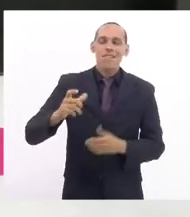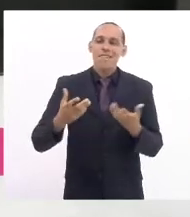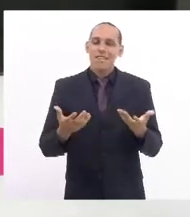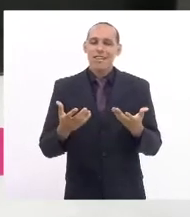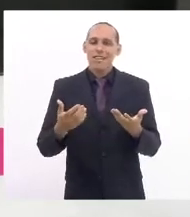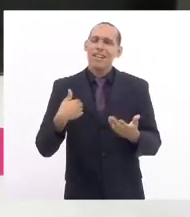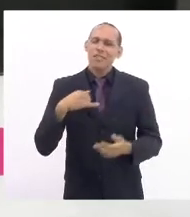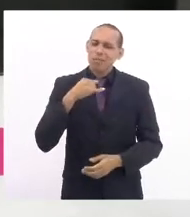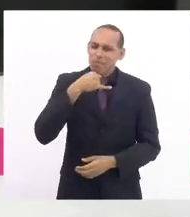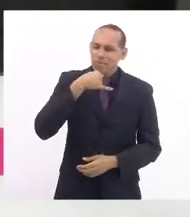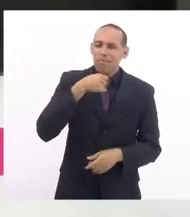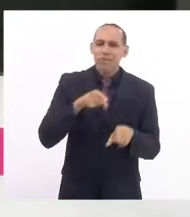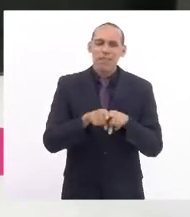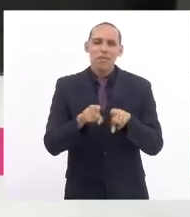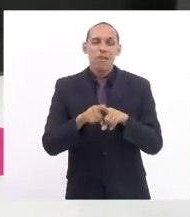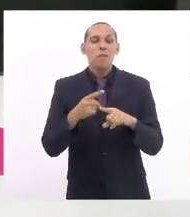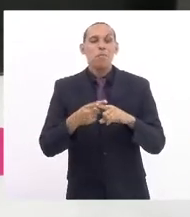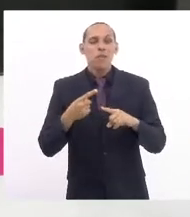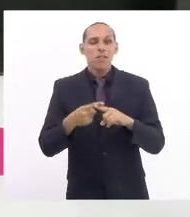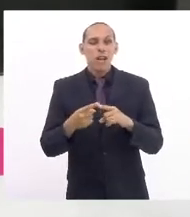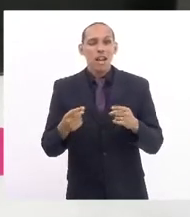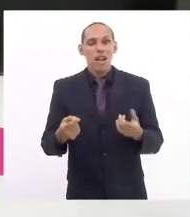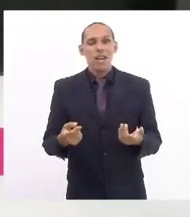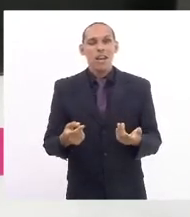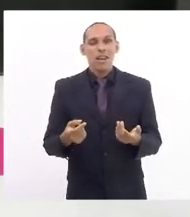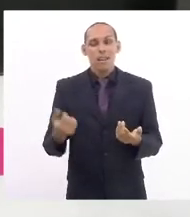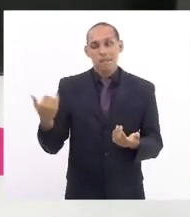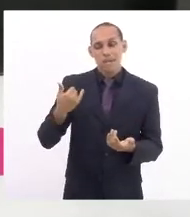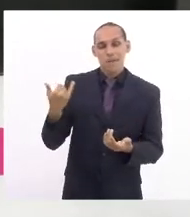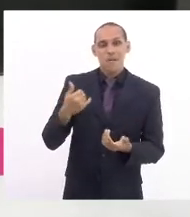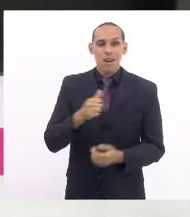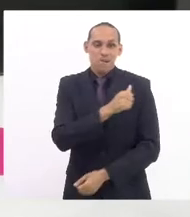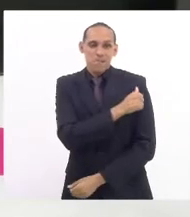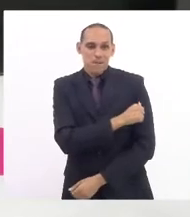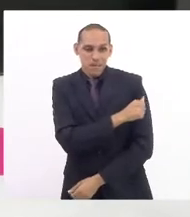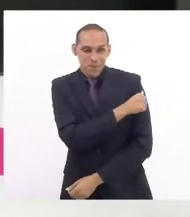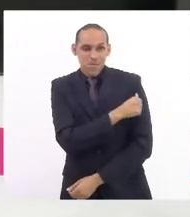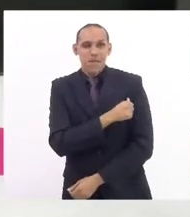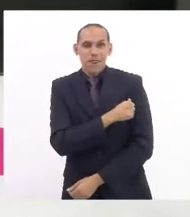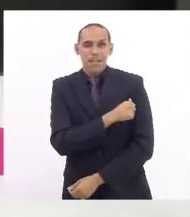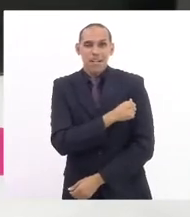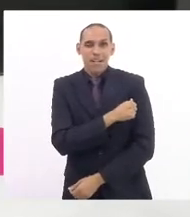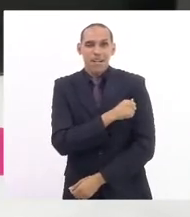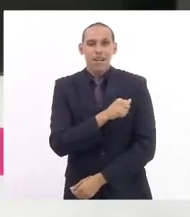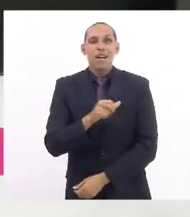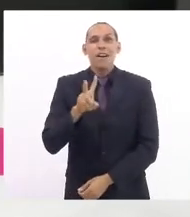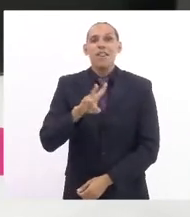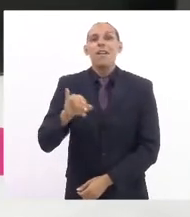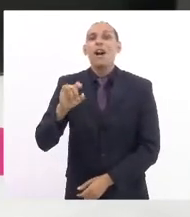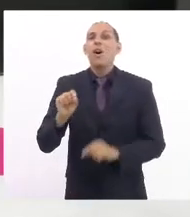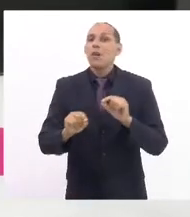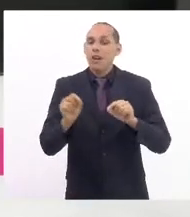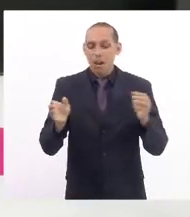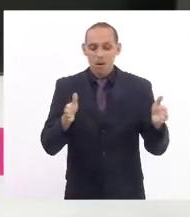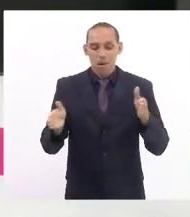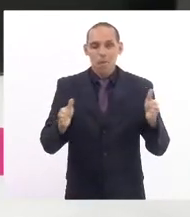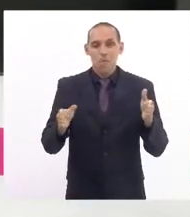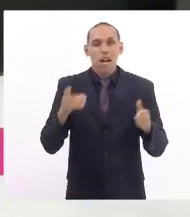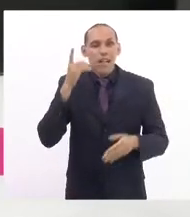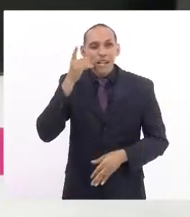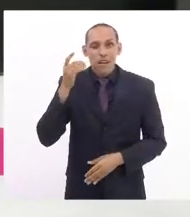notícia que a nossa colega enfermeira Rejane vai disputar mandato de outro como deputada federal,